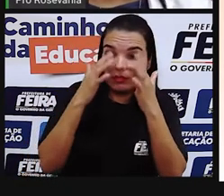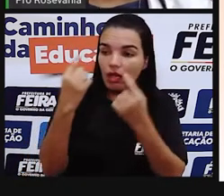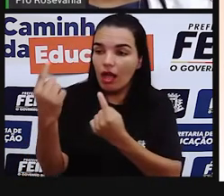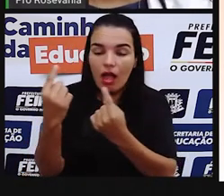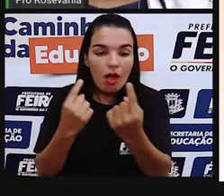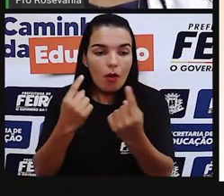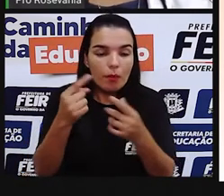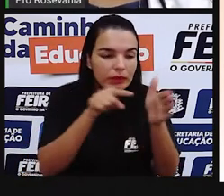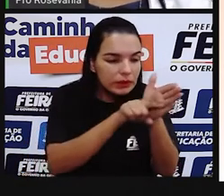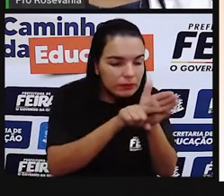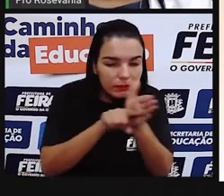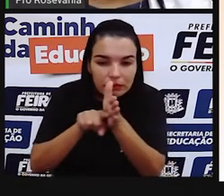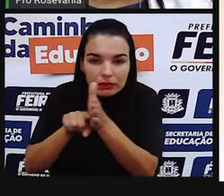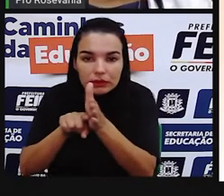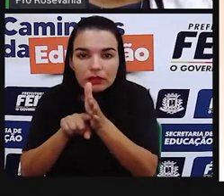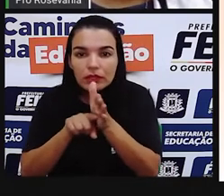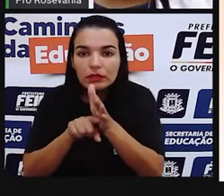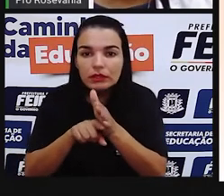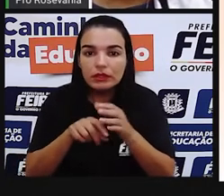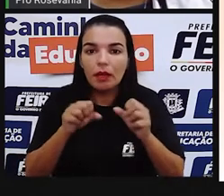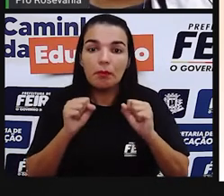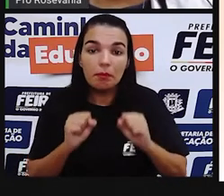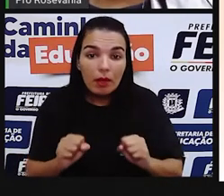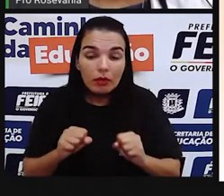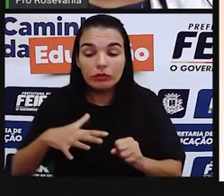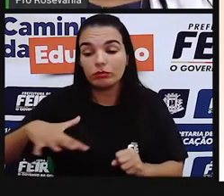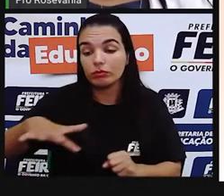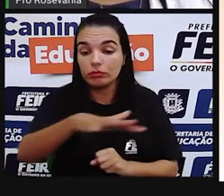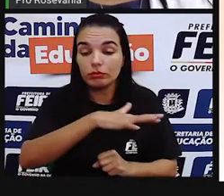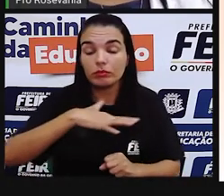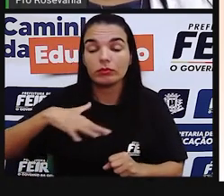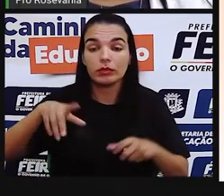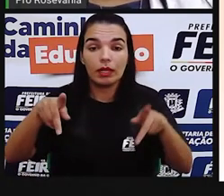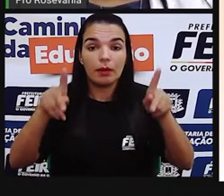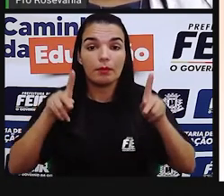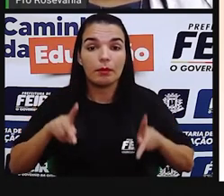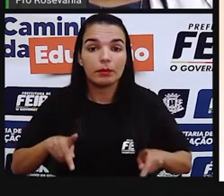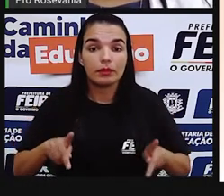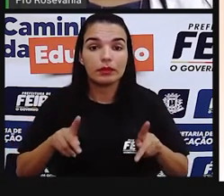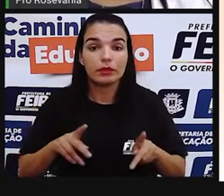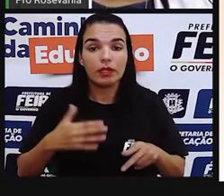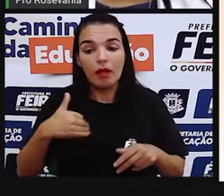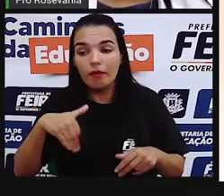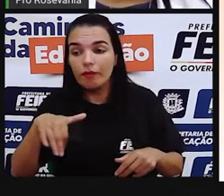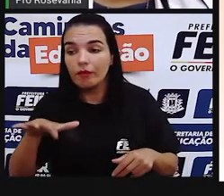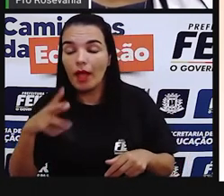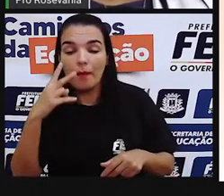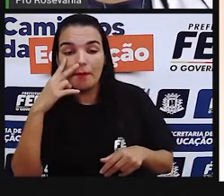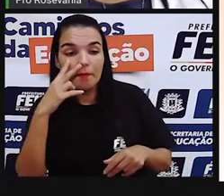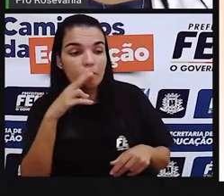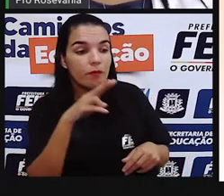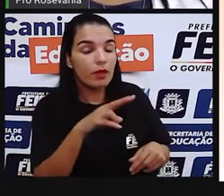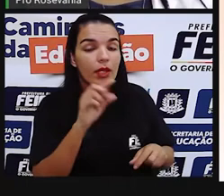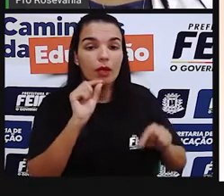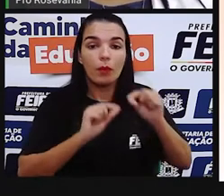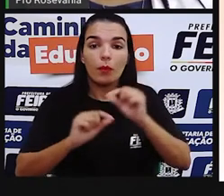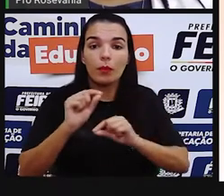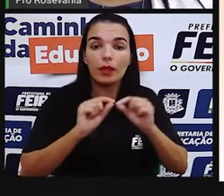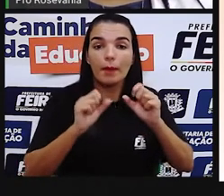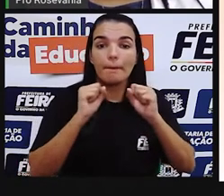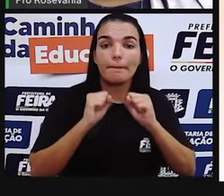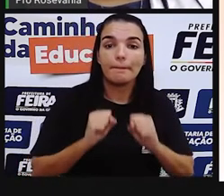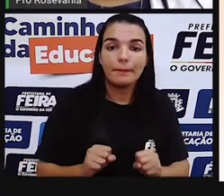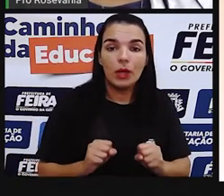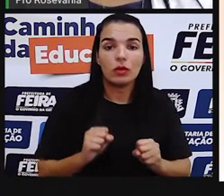pesquisadores estão em relação ao aumento do gerado da população. Eles acham que vai faltar recurso, que vai faltar uma